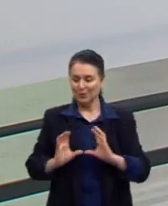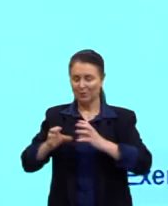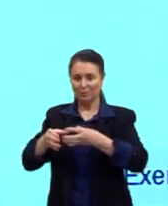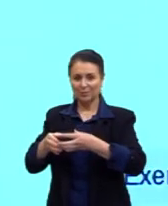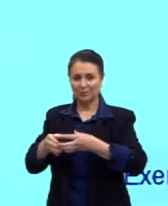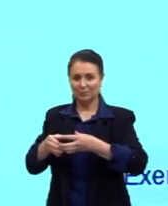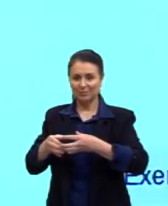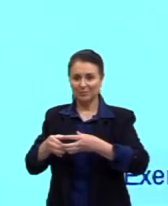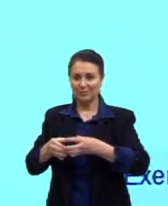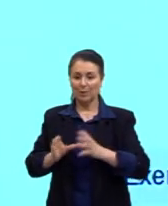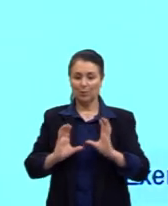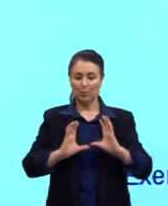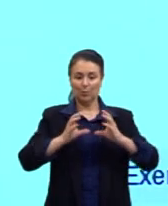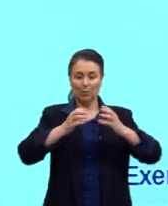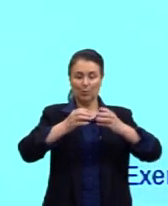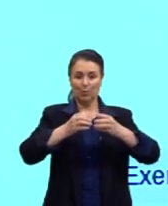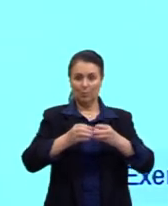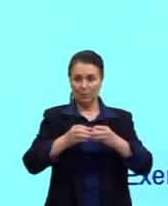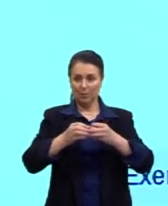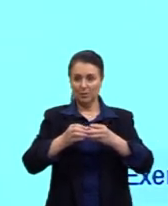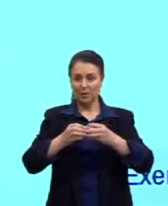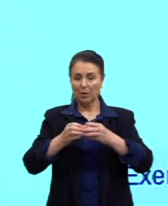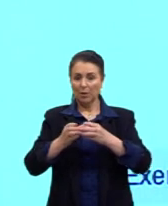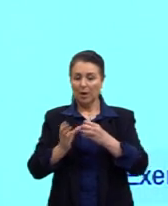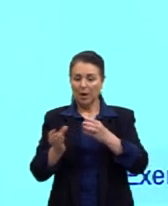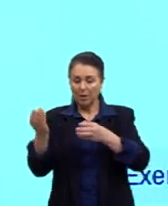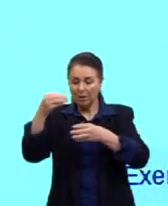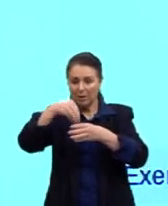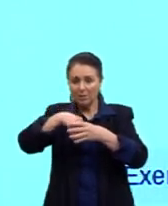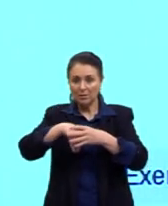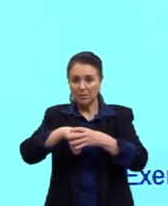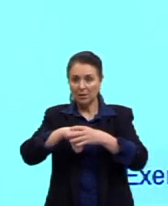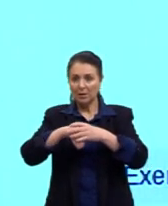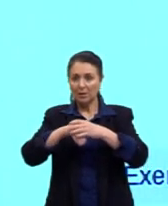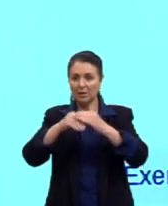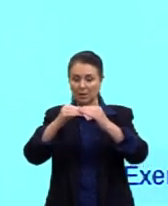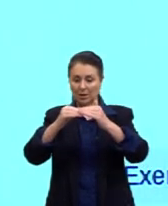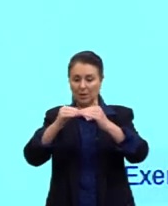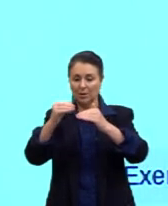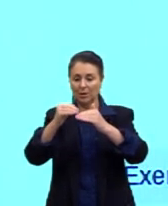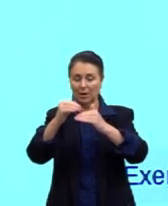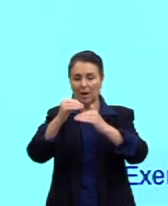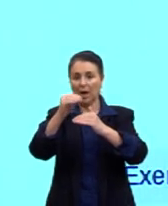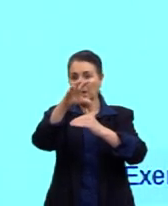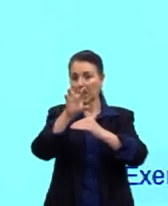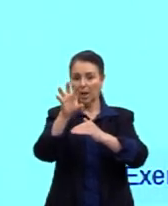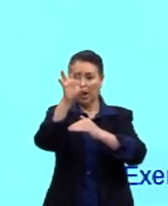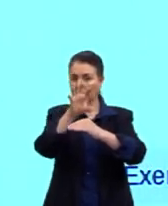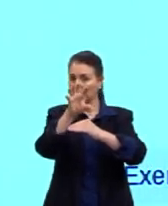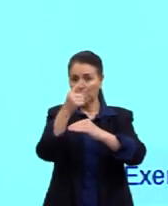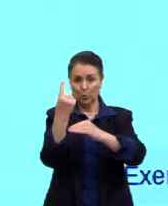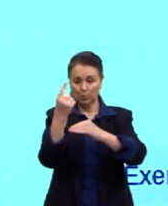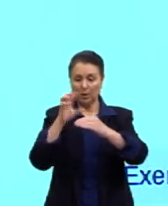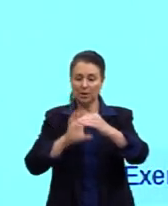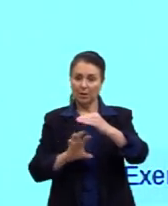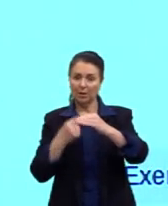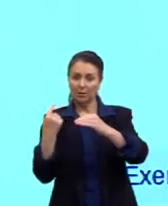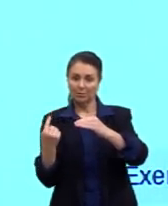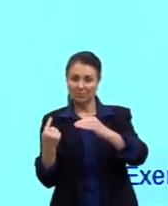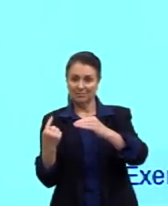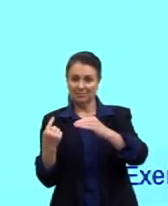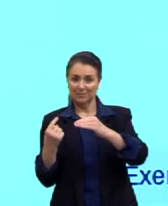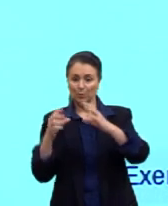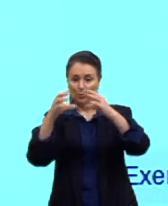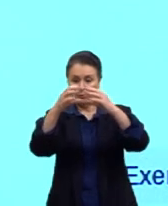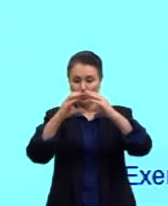a população, por exemplo, aqui de cima vai se reproduzir entre si e a de baixo vai se reproduzir entre si. A de baixo, os dois